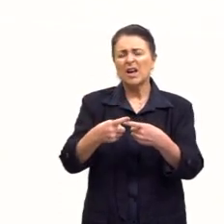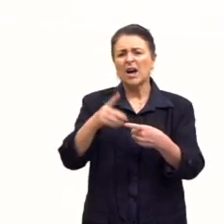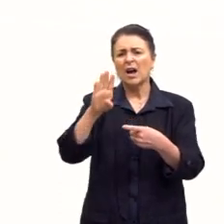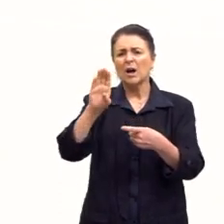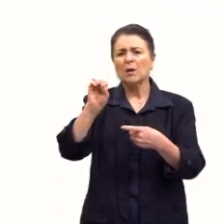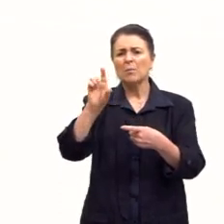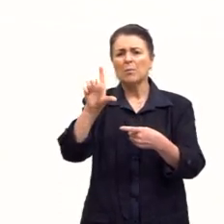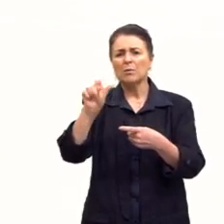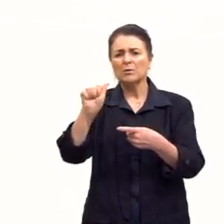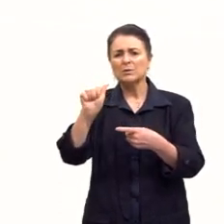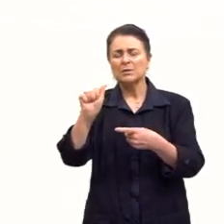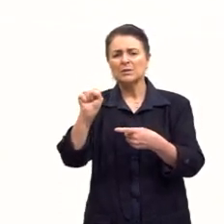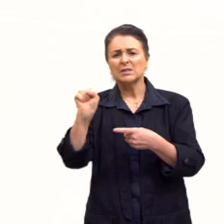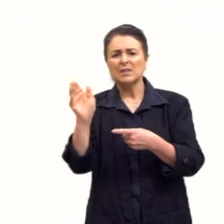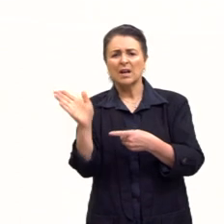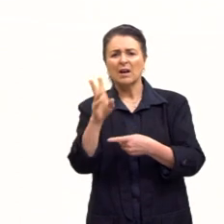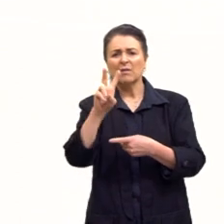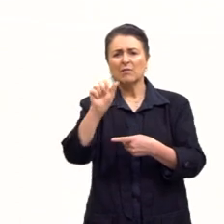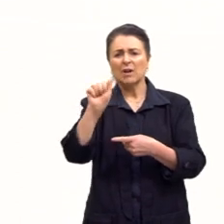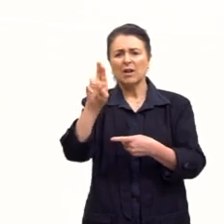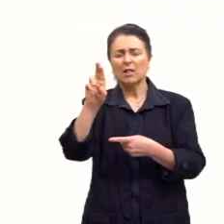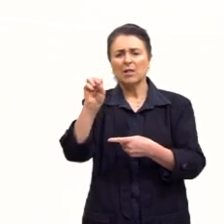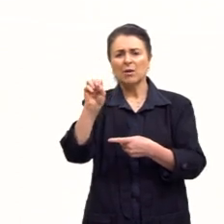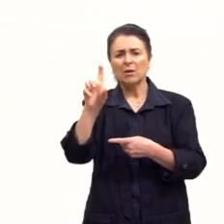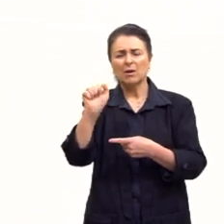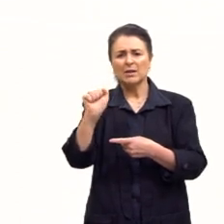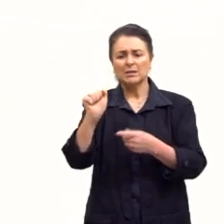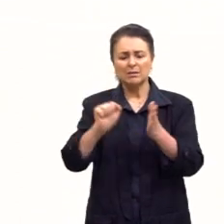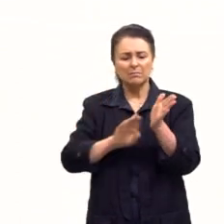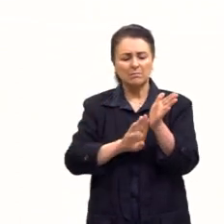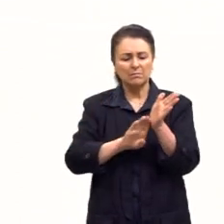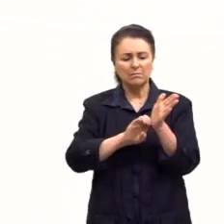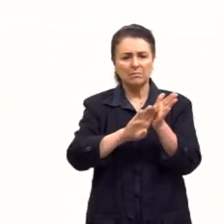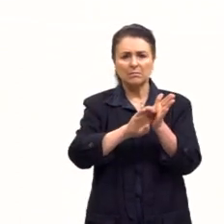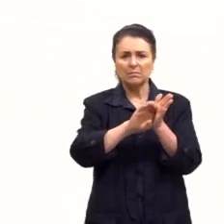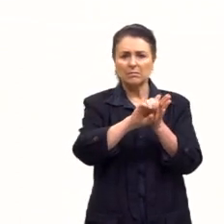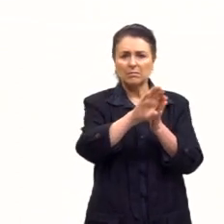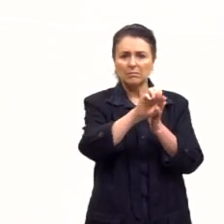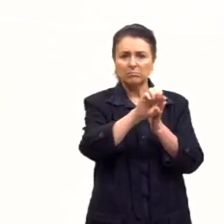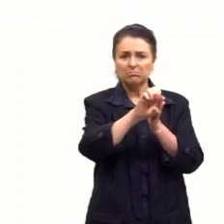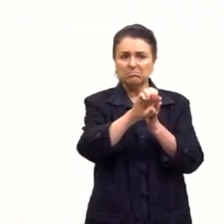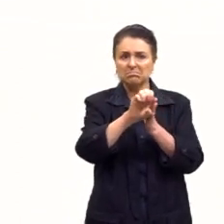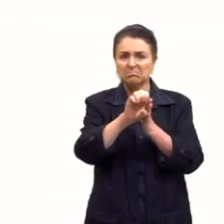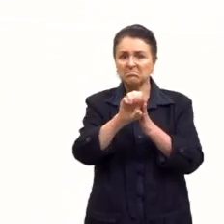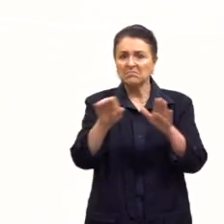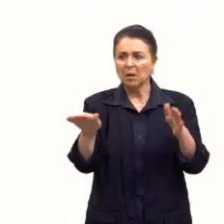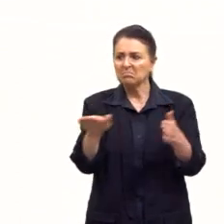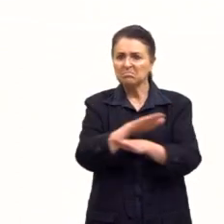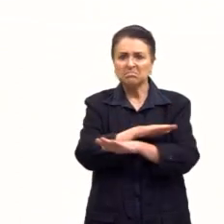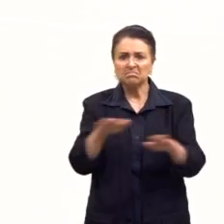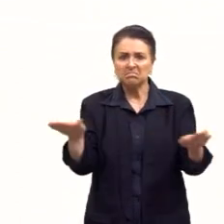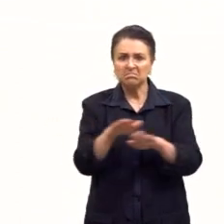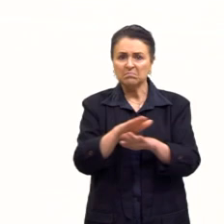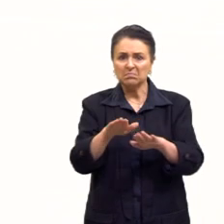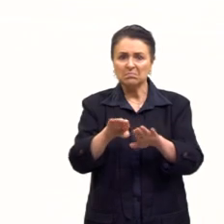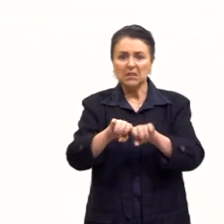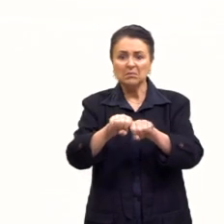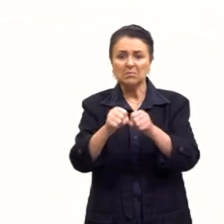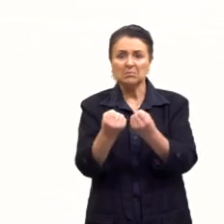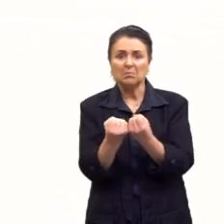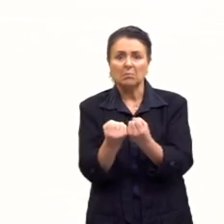Então, a Bolsa de Nova York quebrou em 1929. Por que será que ela quebrou? Então, a gente vai explicar um pouquinho esse assunto hoje.